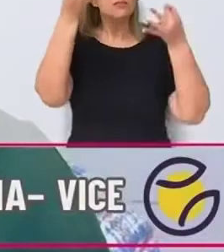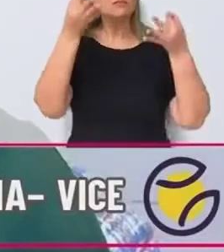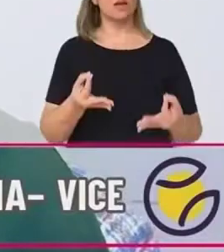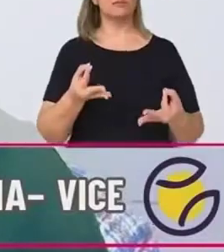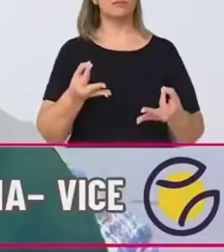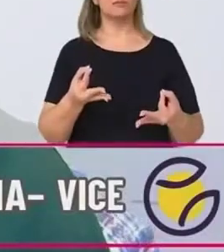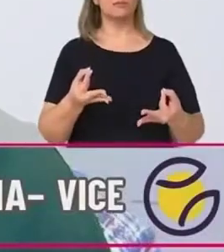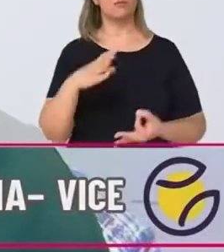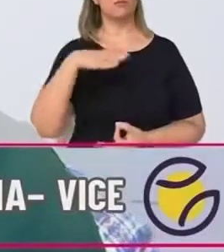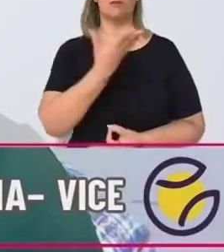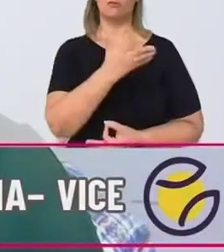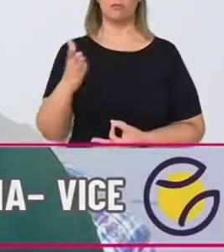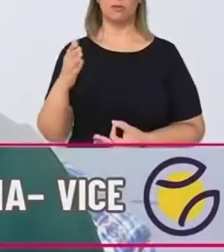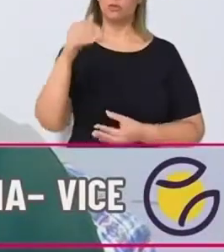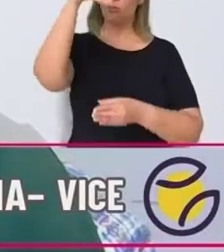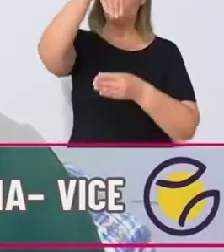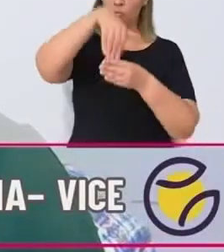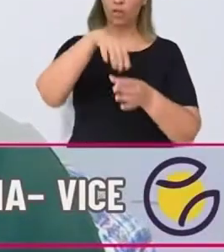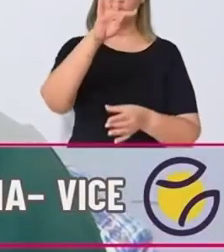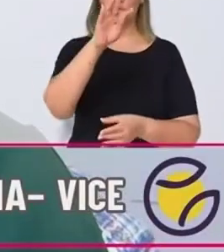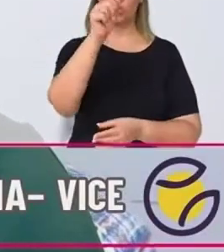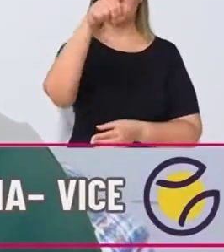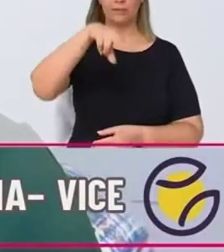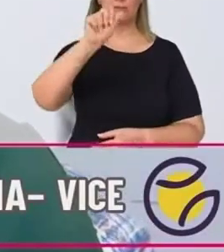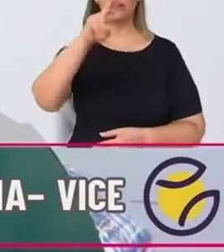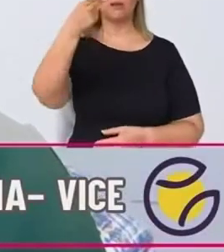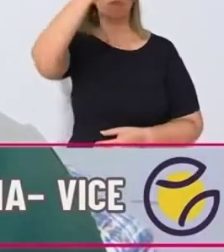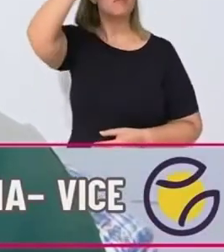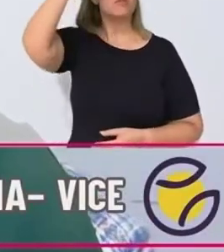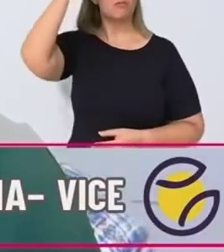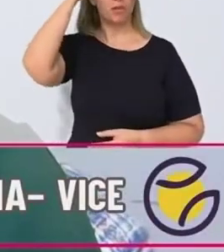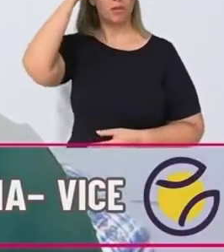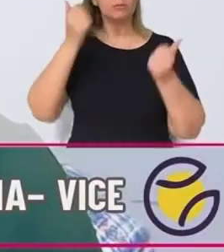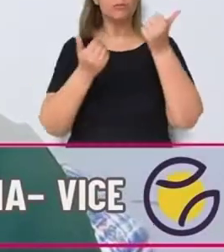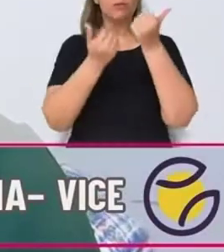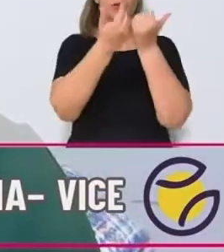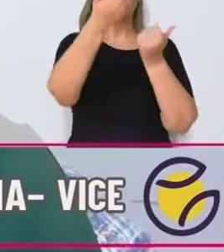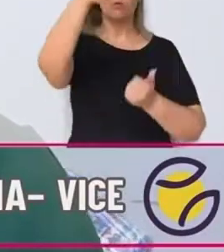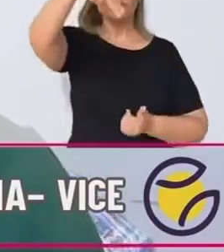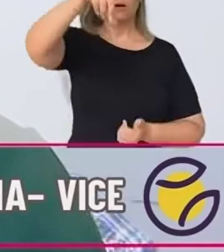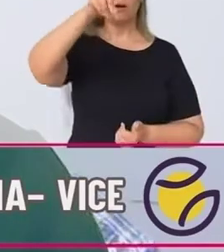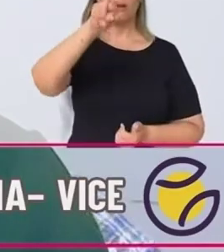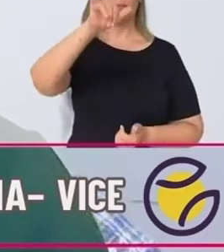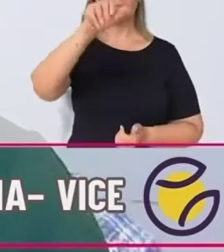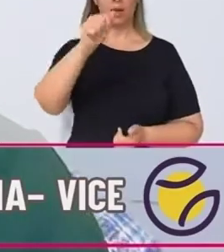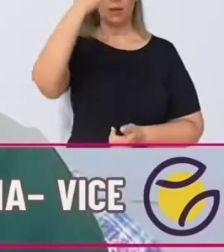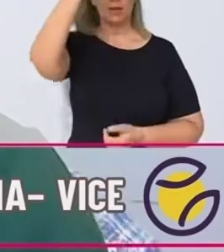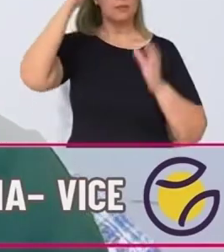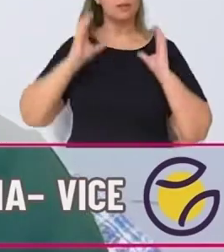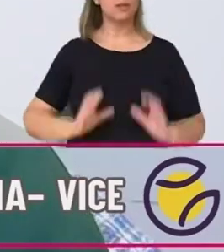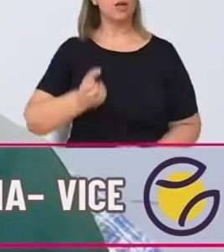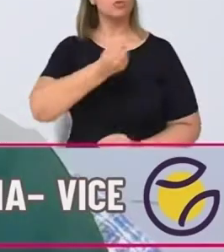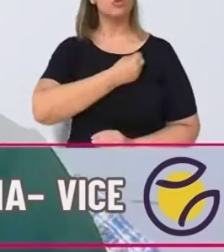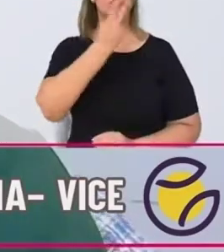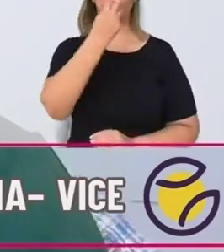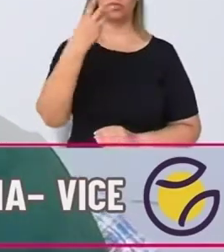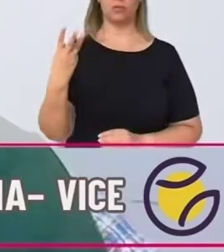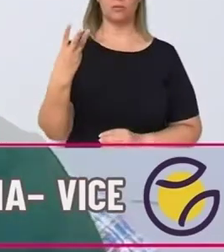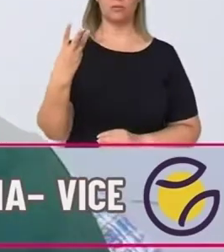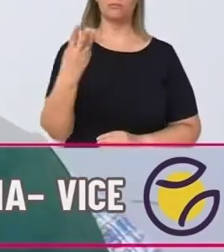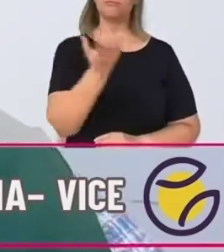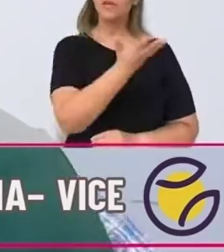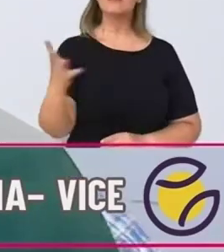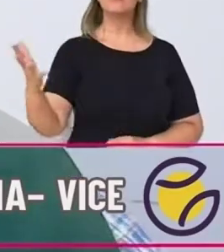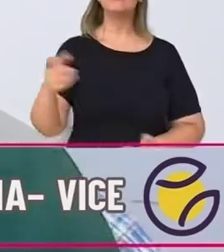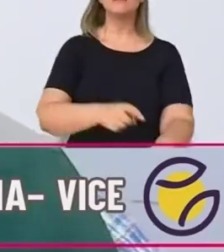Seja justo Com o Santos Vote Taná Prefeito E Andréia Vice Cidadania 23